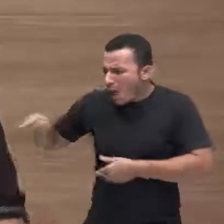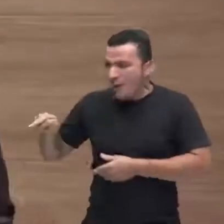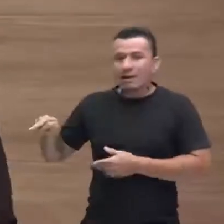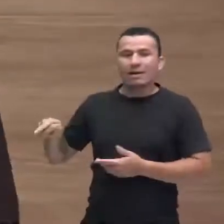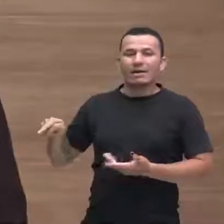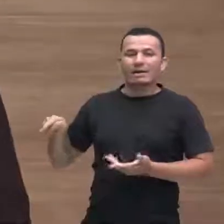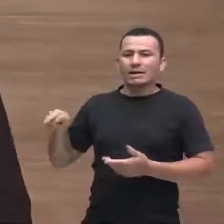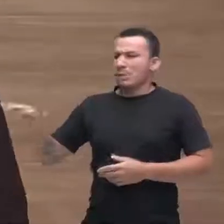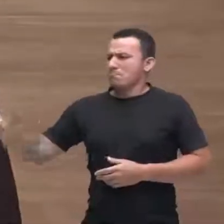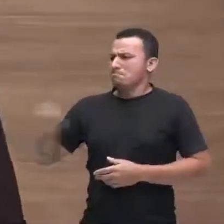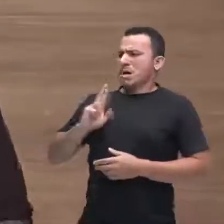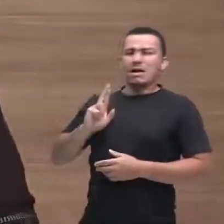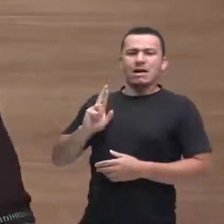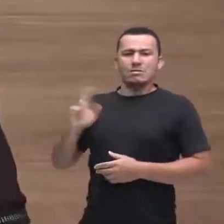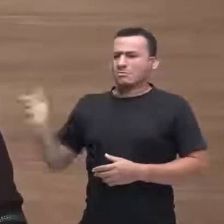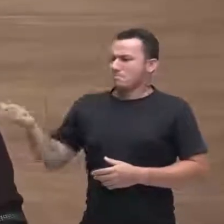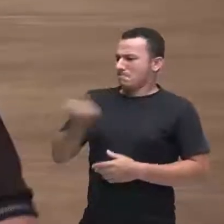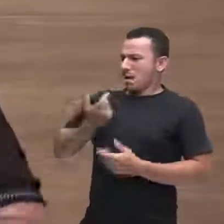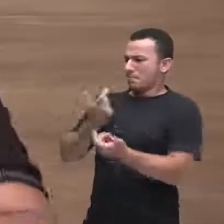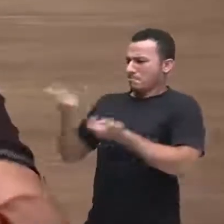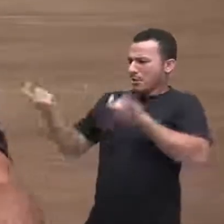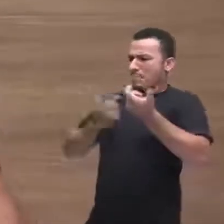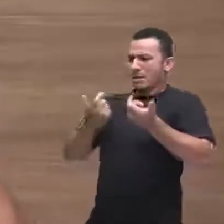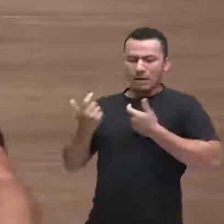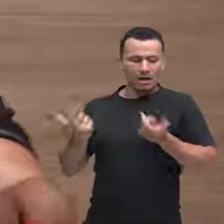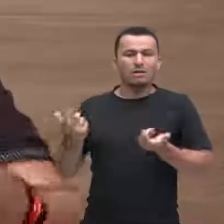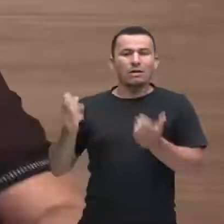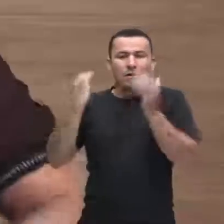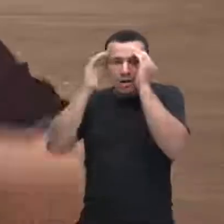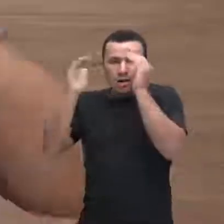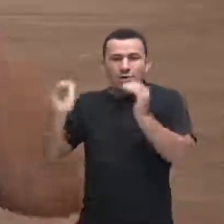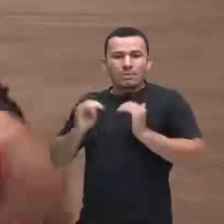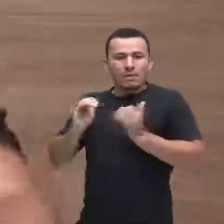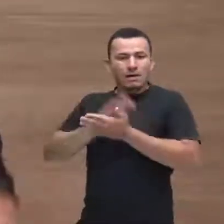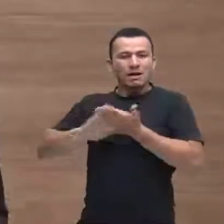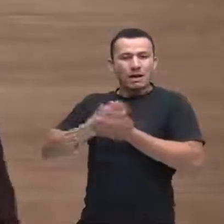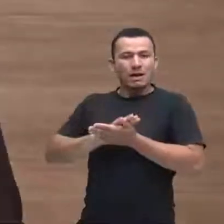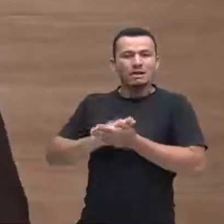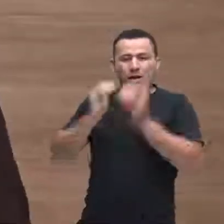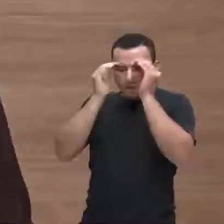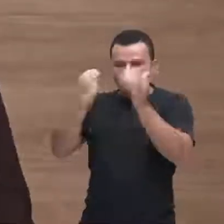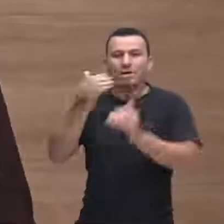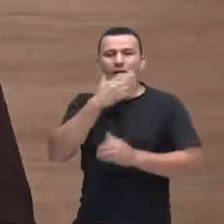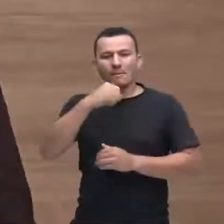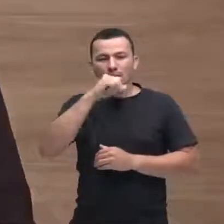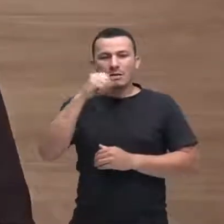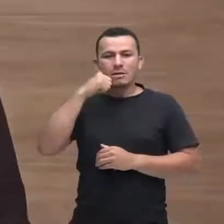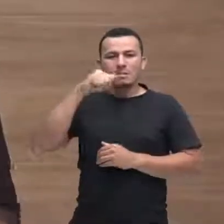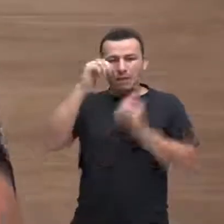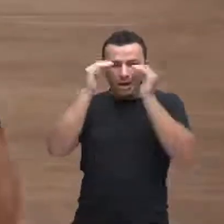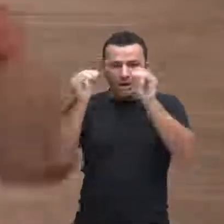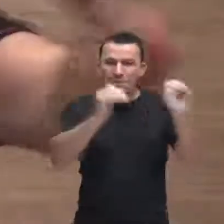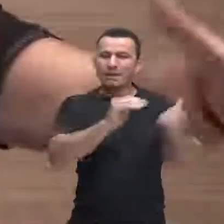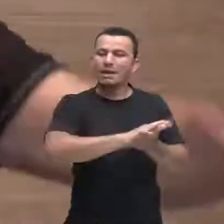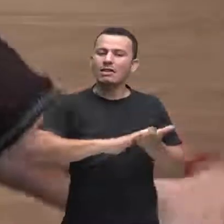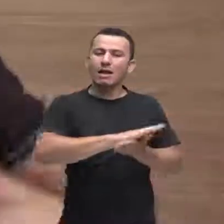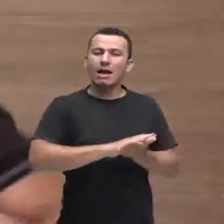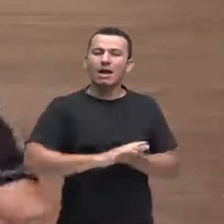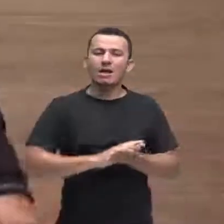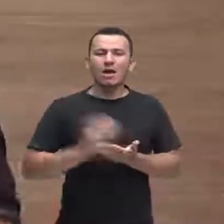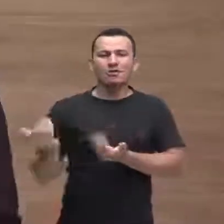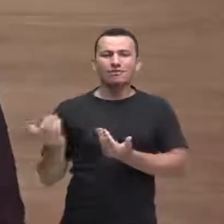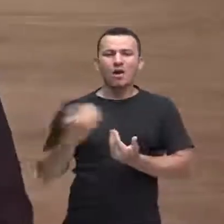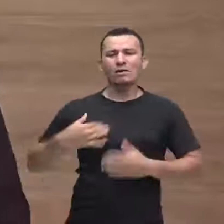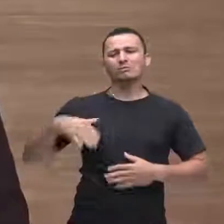responde de uma forma grosseira, ele desrespeita esse pai, desrespeita essa mãe, ele se acha o dono